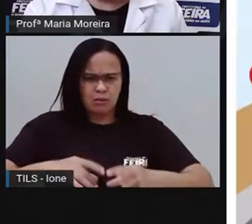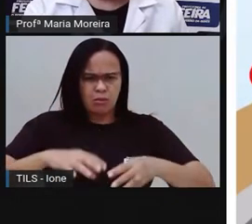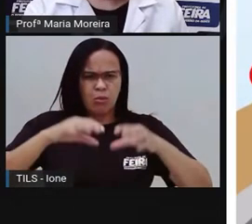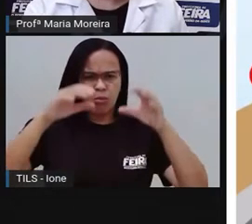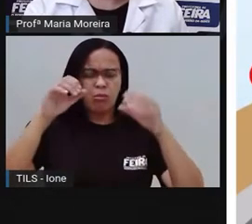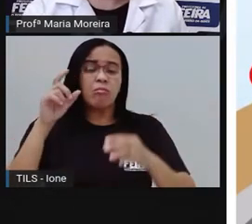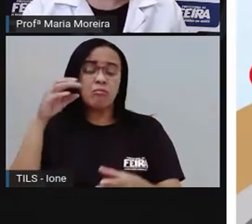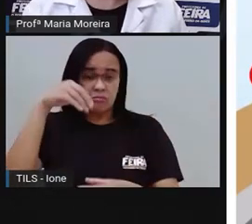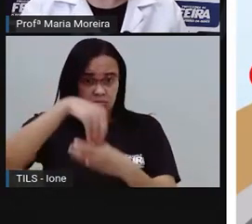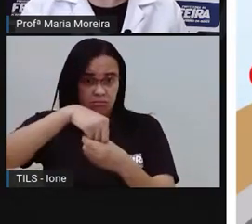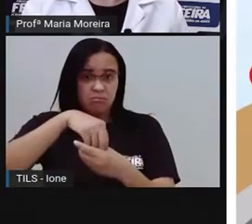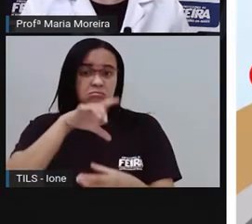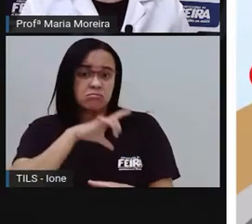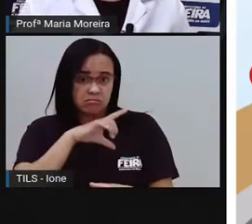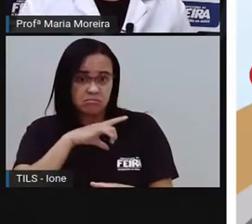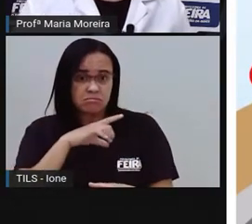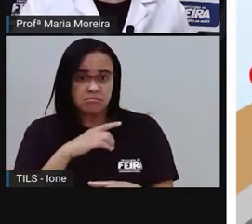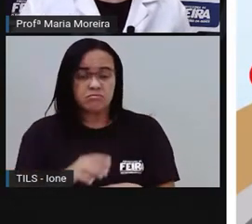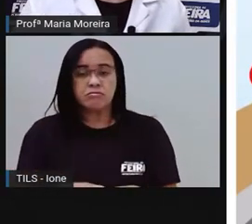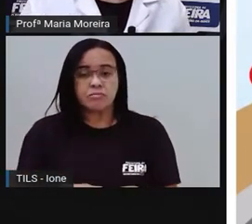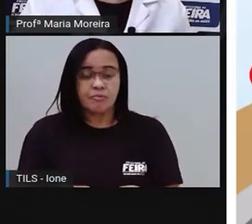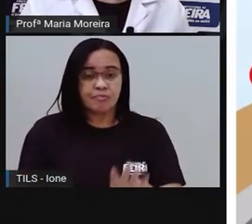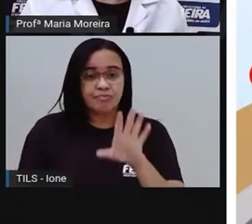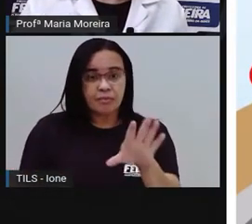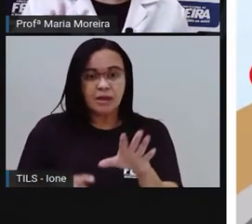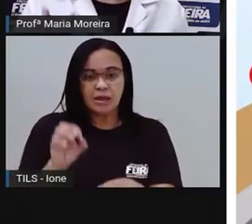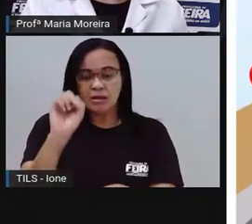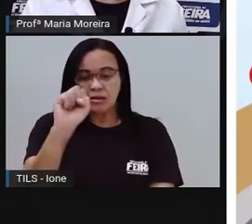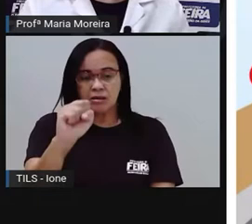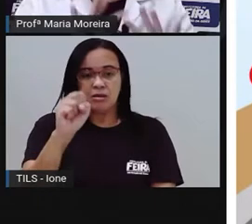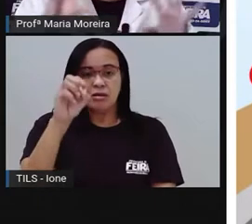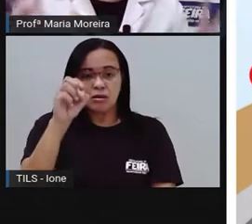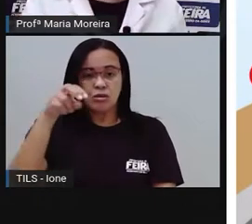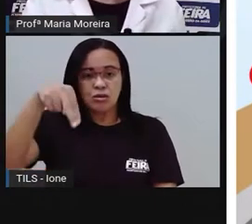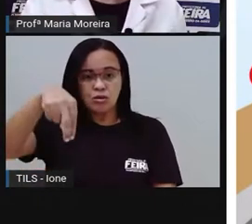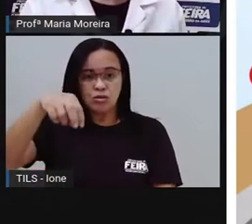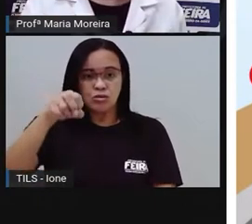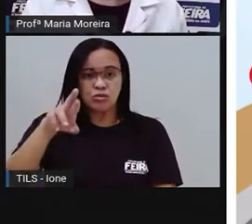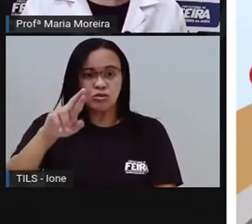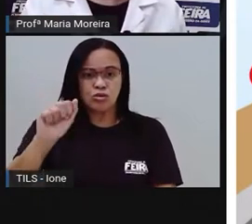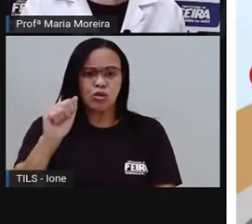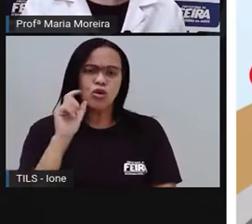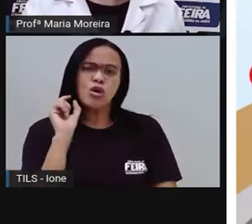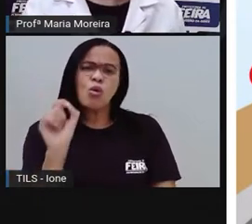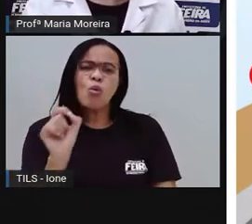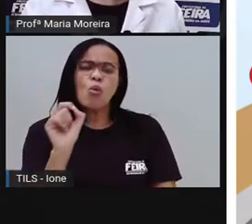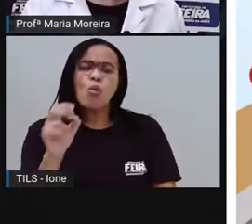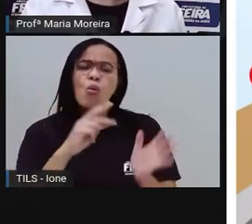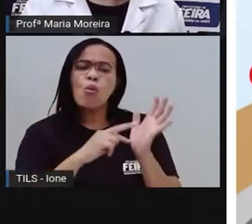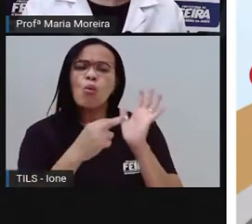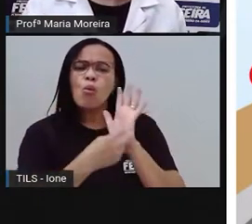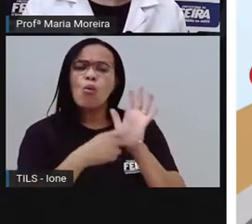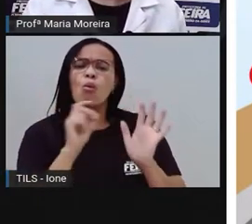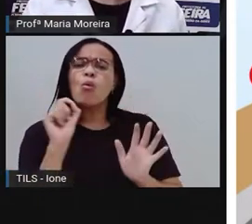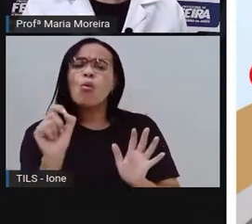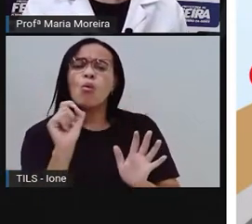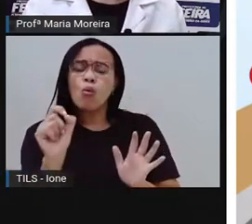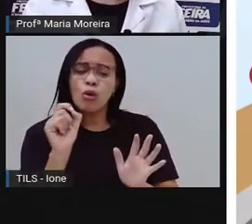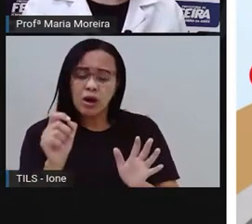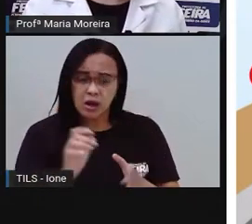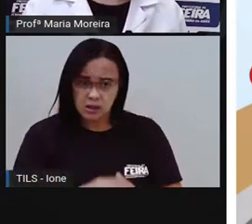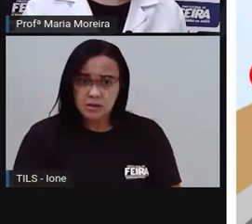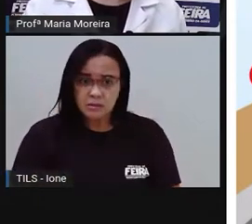ar. Bom, sonora. Vamos fazer aqui, vamos pincelar aqui rapidinho, falar sobre essa poluição sonora, né?